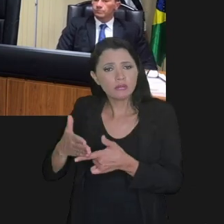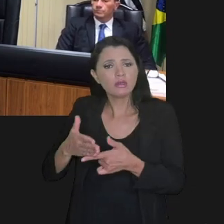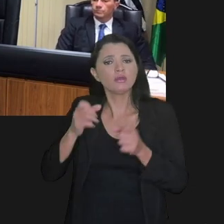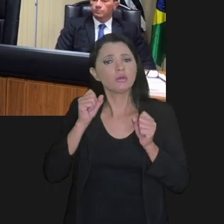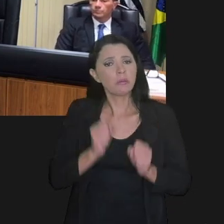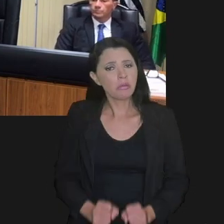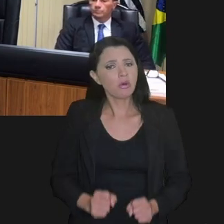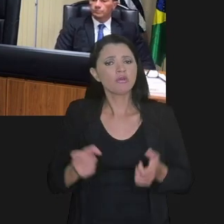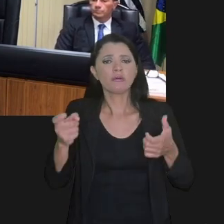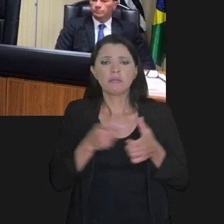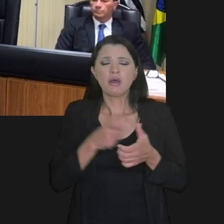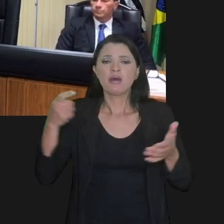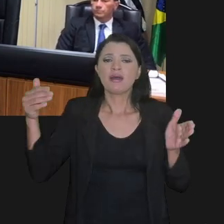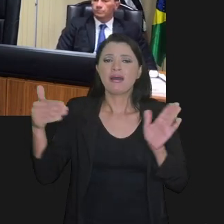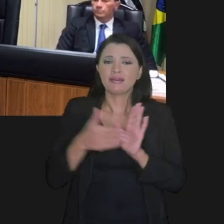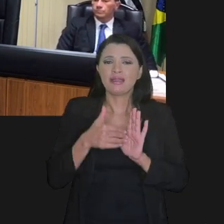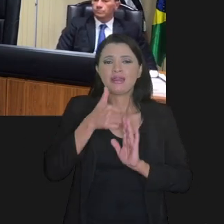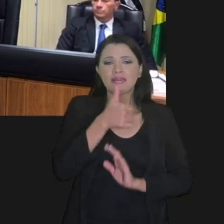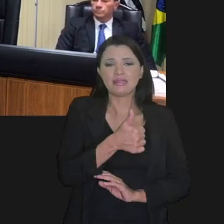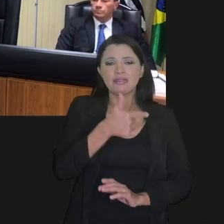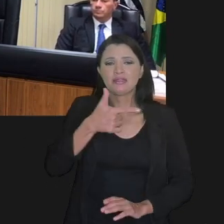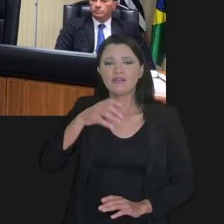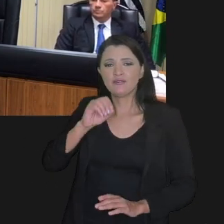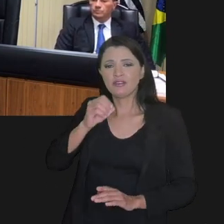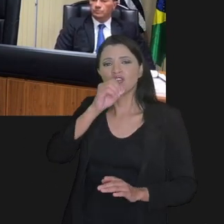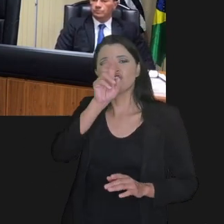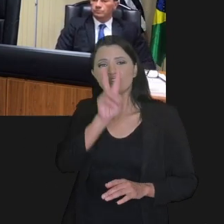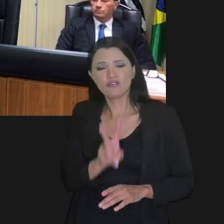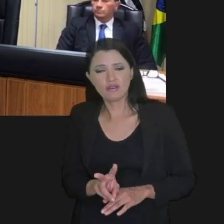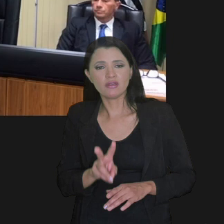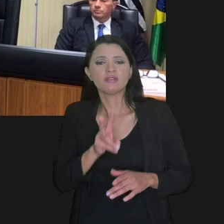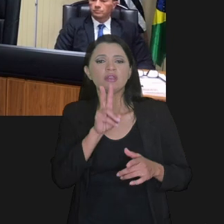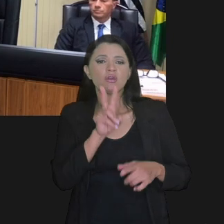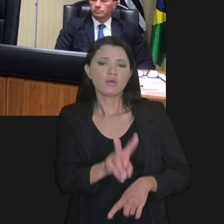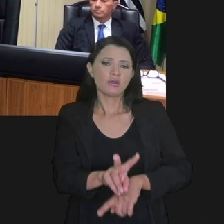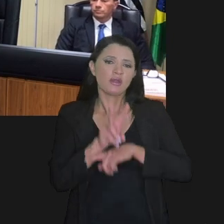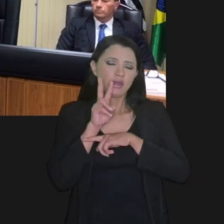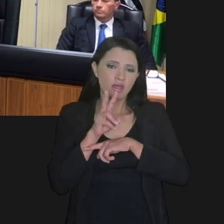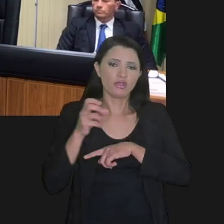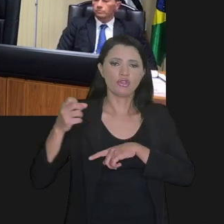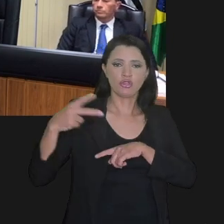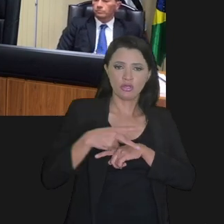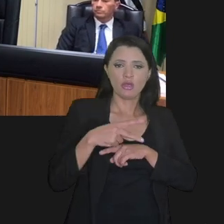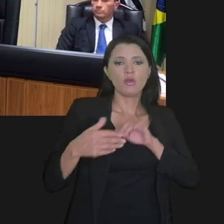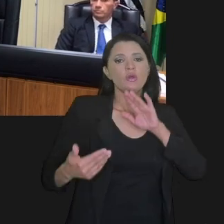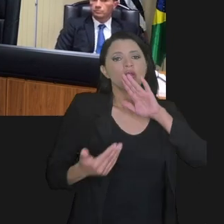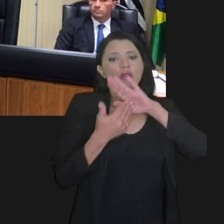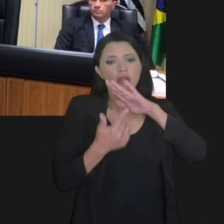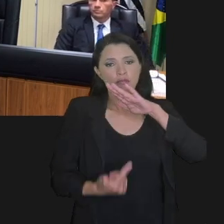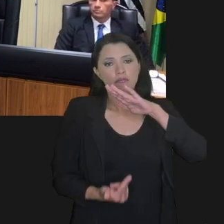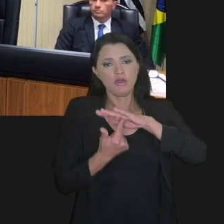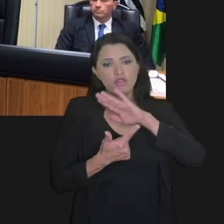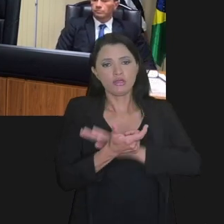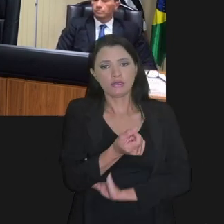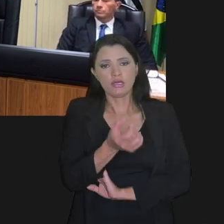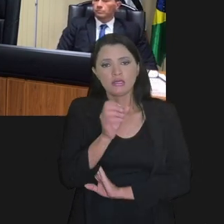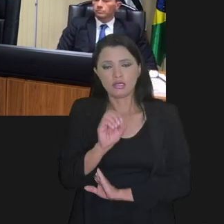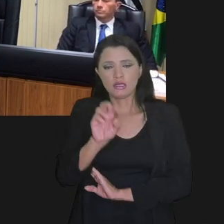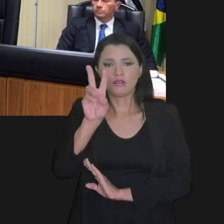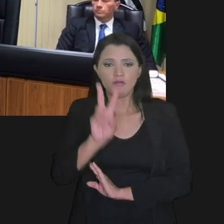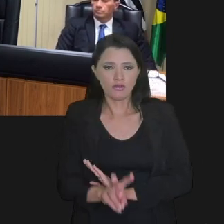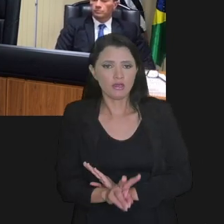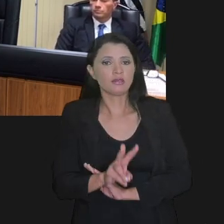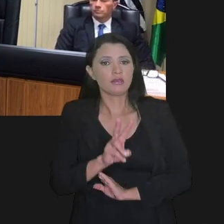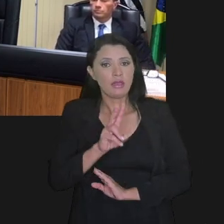O parcelamento, a dívida pode ser paga em até 120 vezes. Para os créditos previdenciários, o limite é de 60